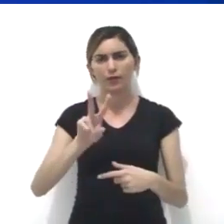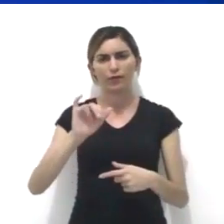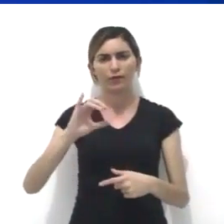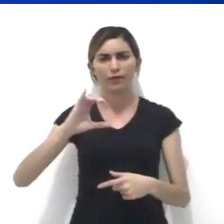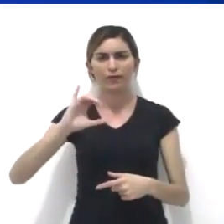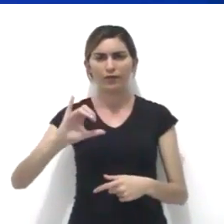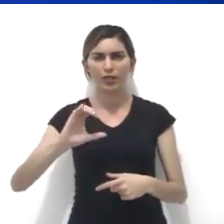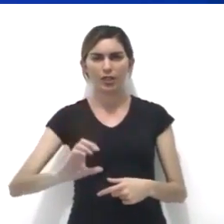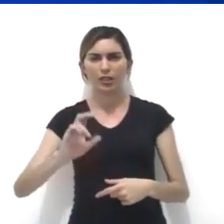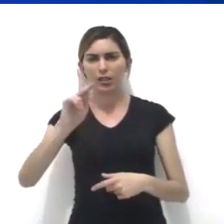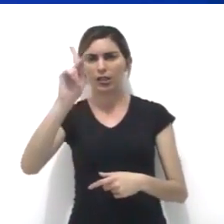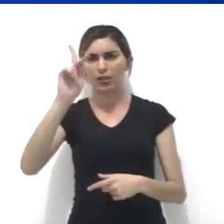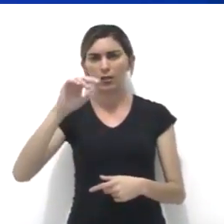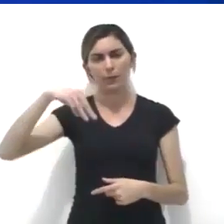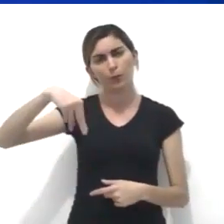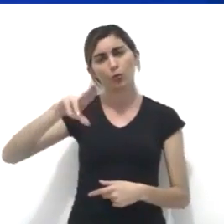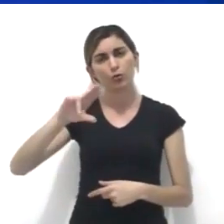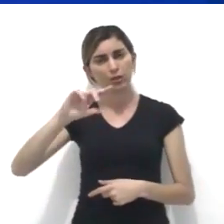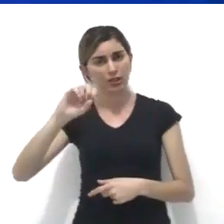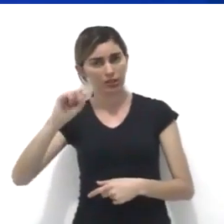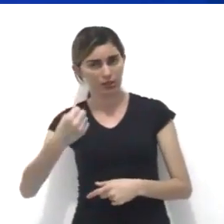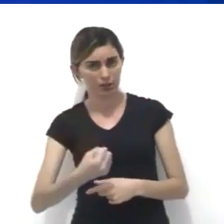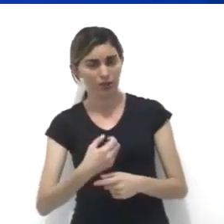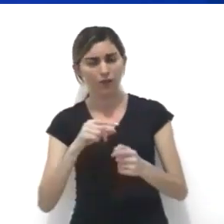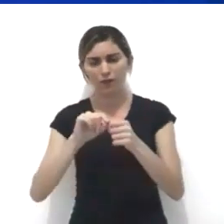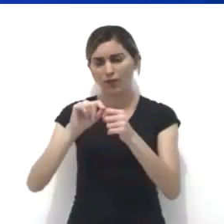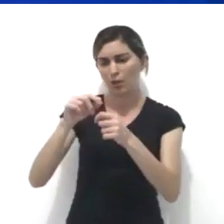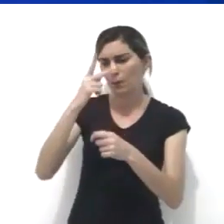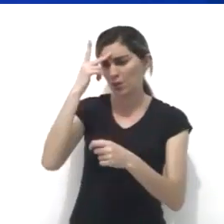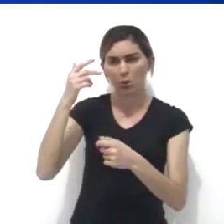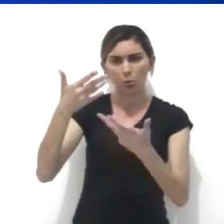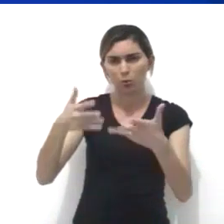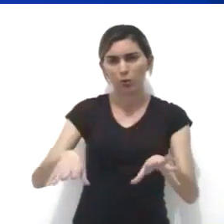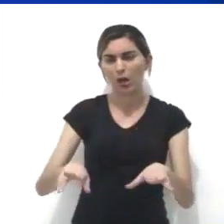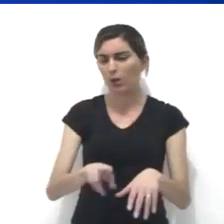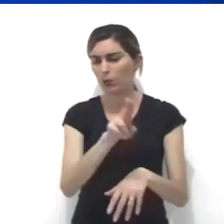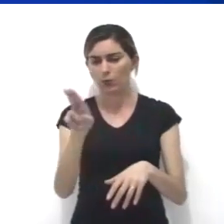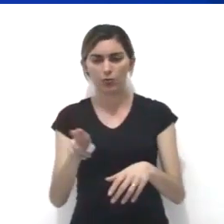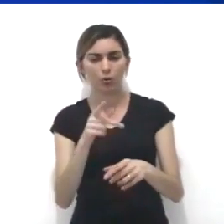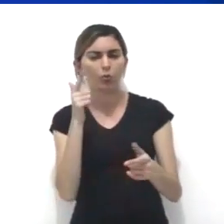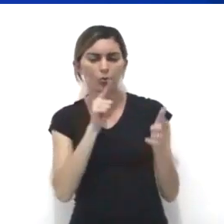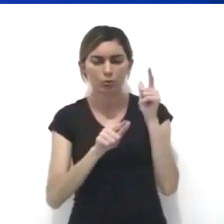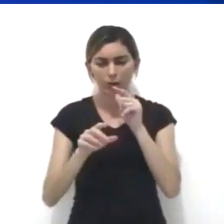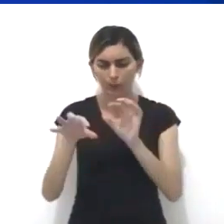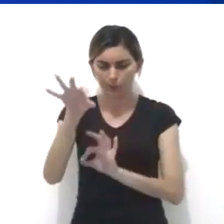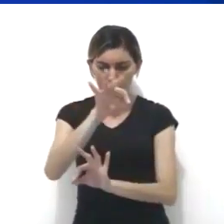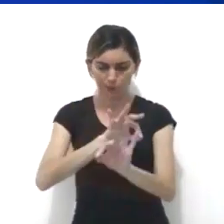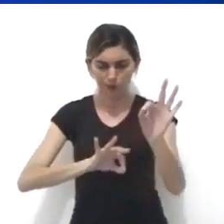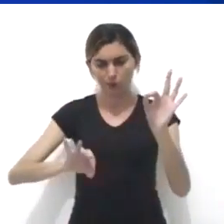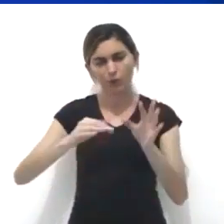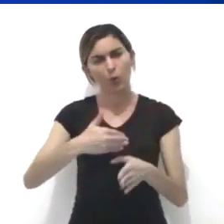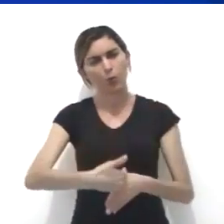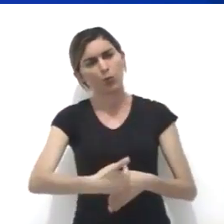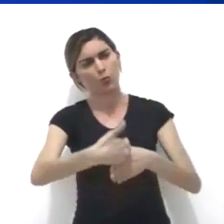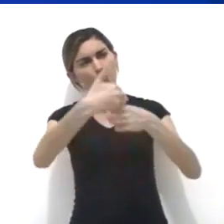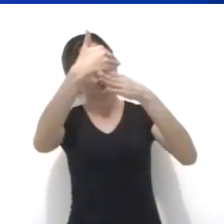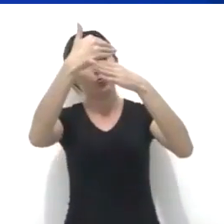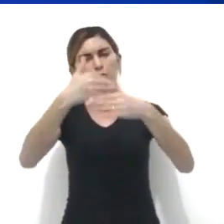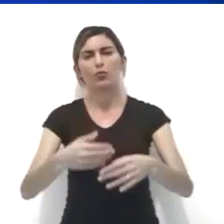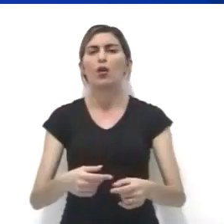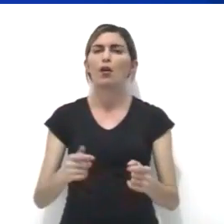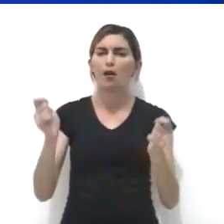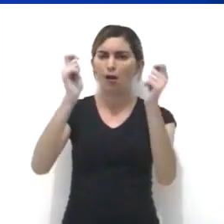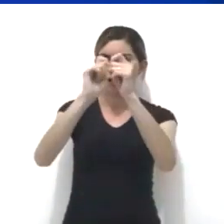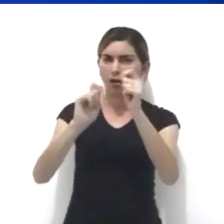Vicky Muniz vai dando forma àquilo que ninguém mais quer usar. E assim, consegue montar imensos murais. Uma